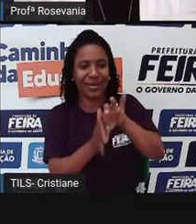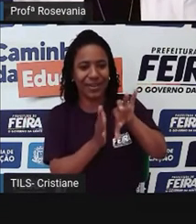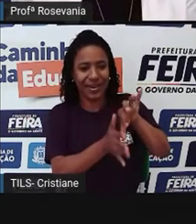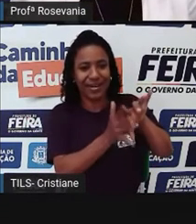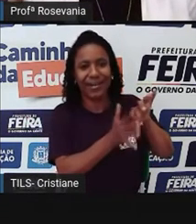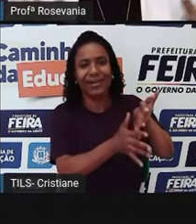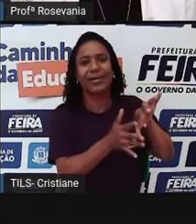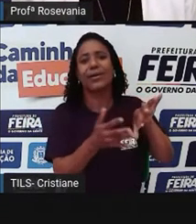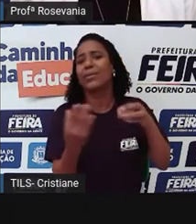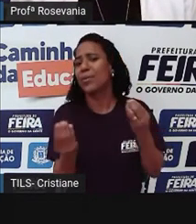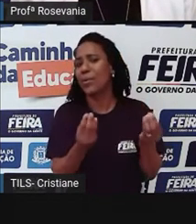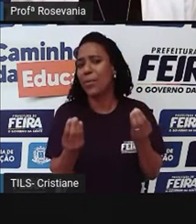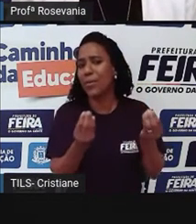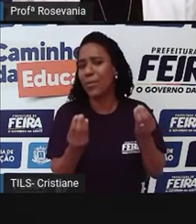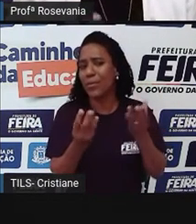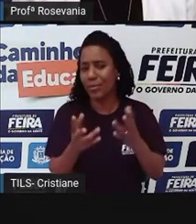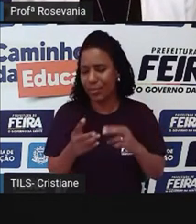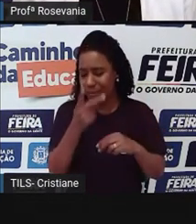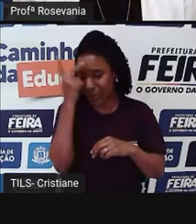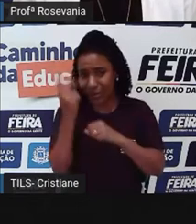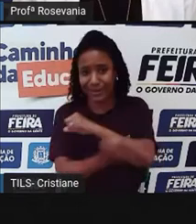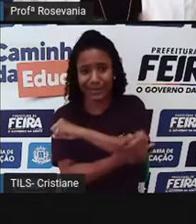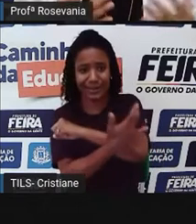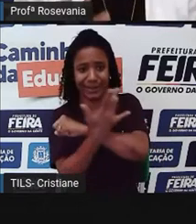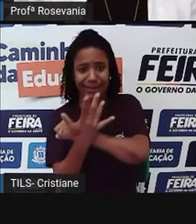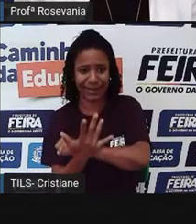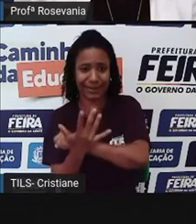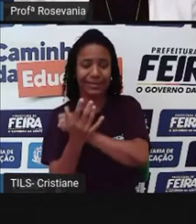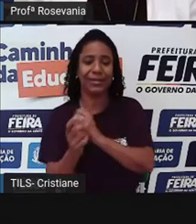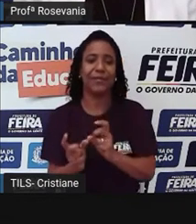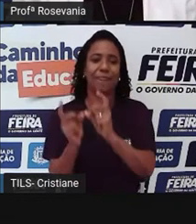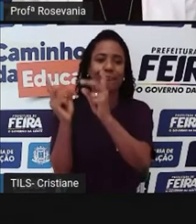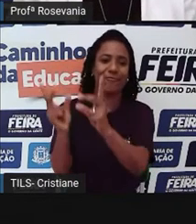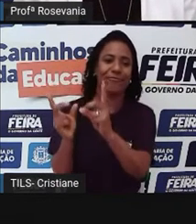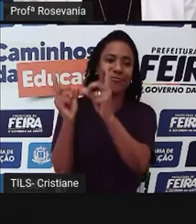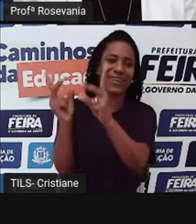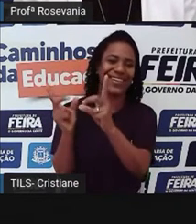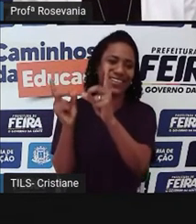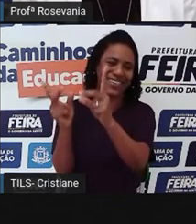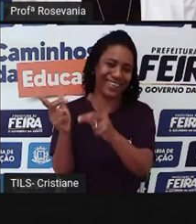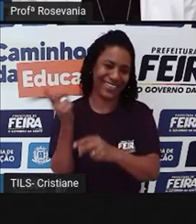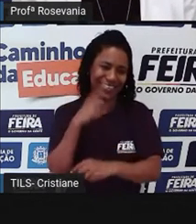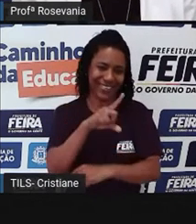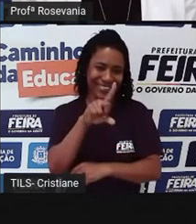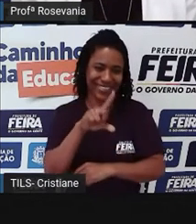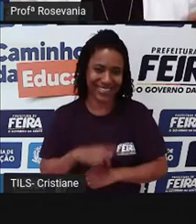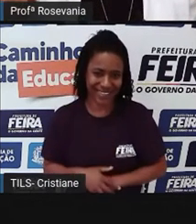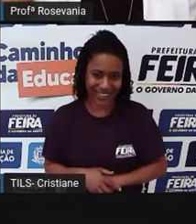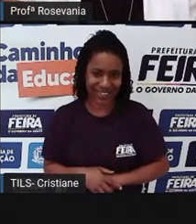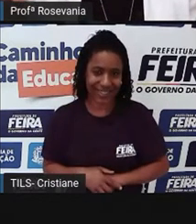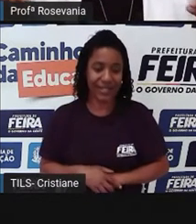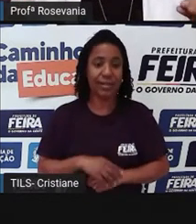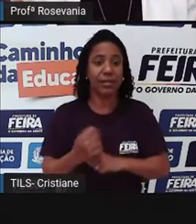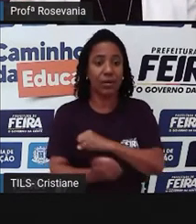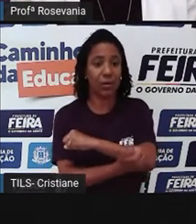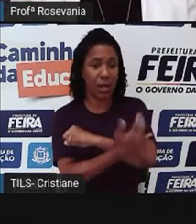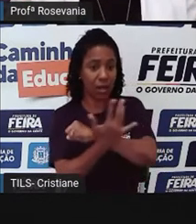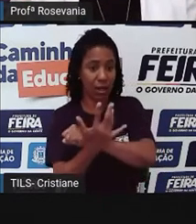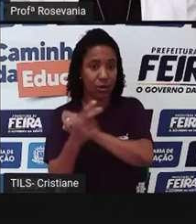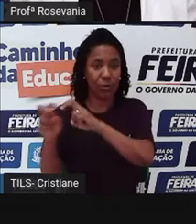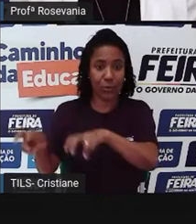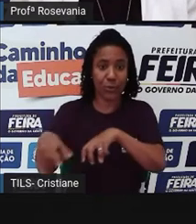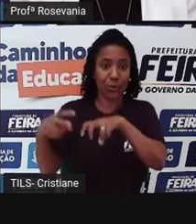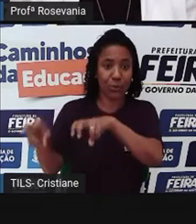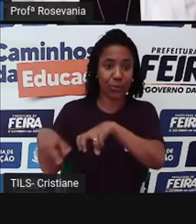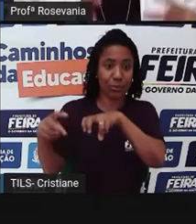que agrega esse espaço para eles venderem? As feiras livres. Então, a agricultura familiar, algumas cidades